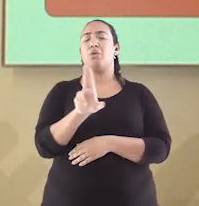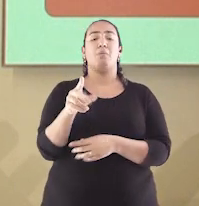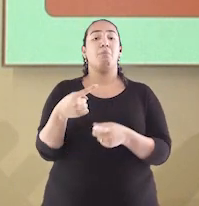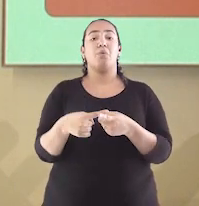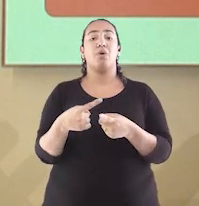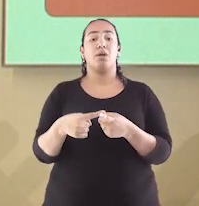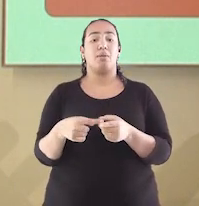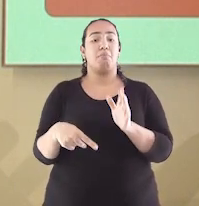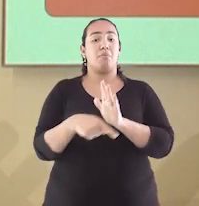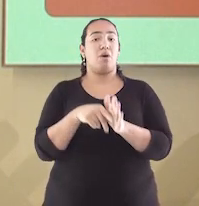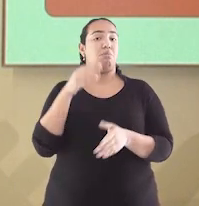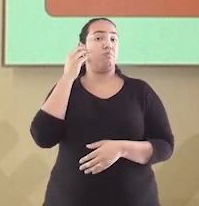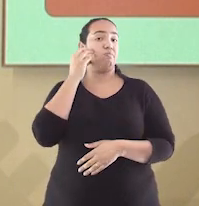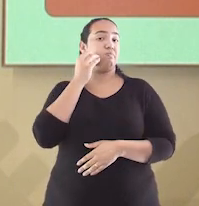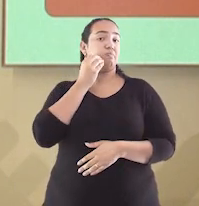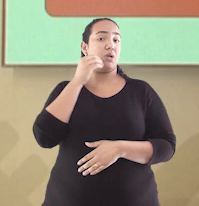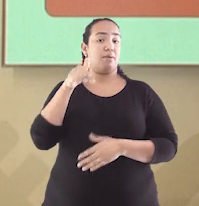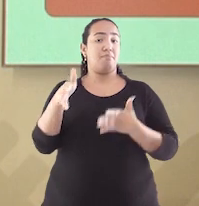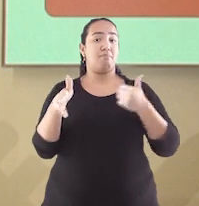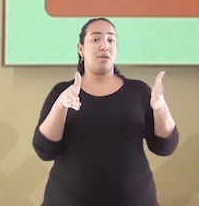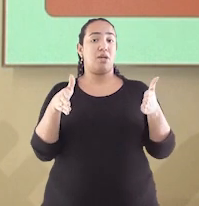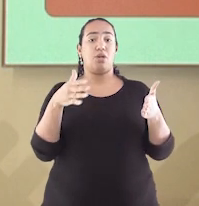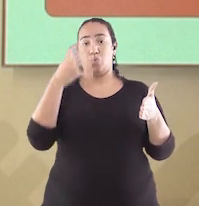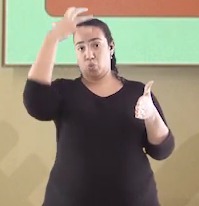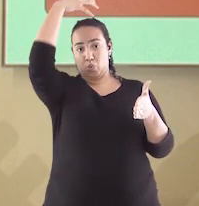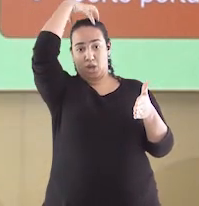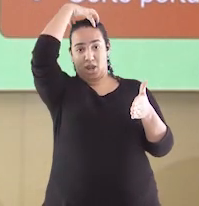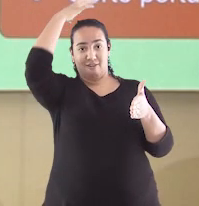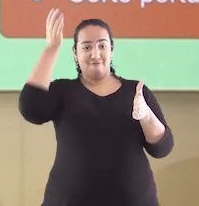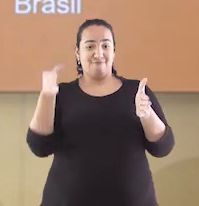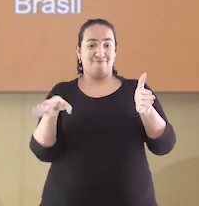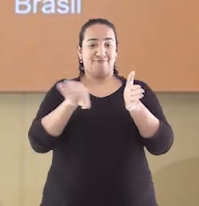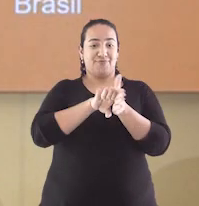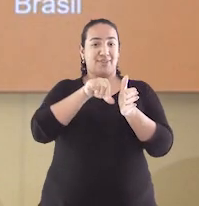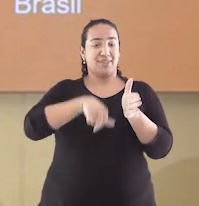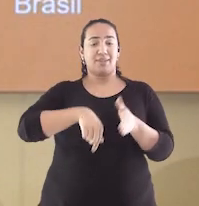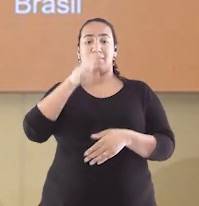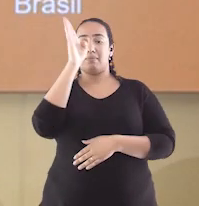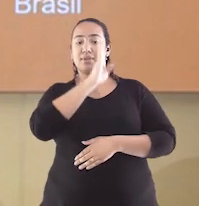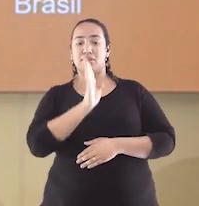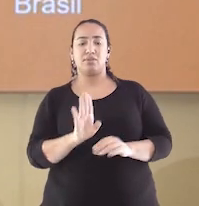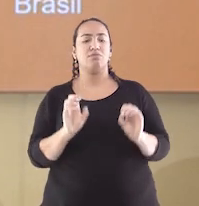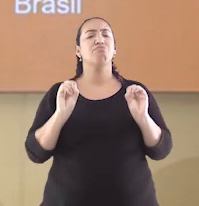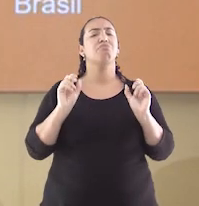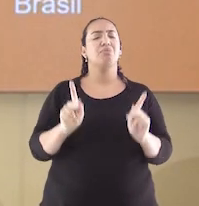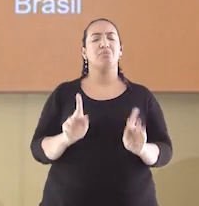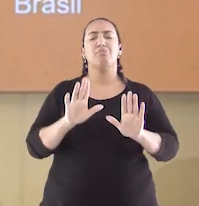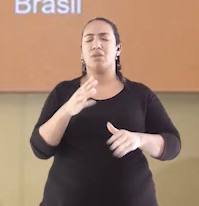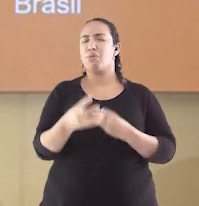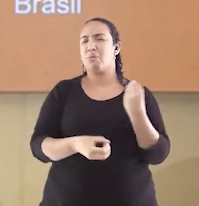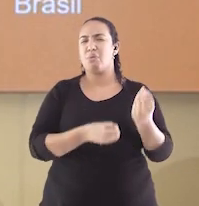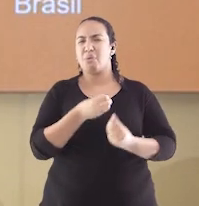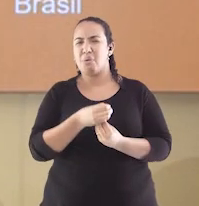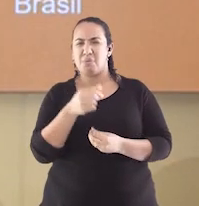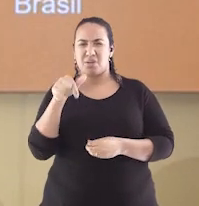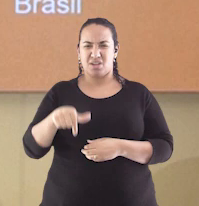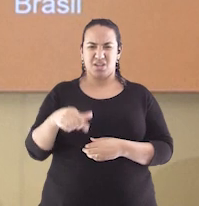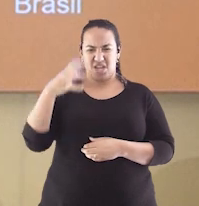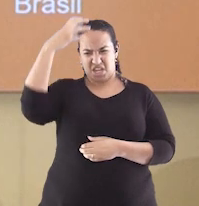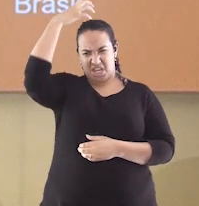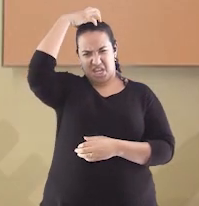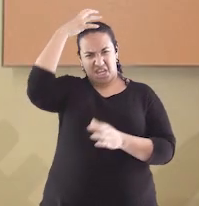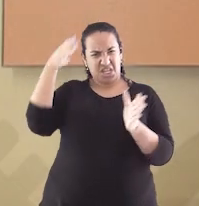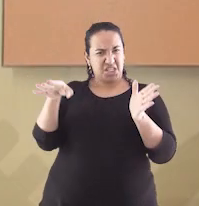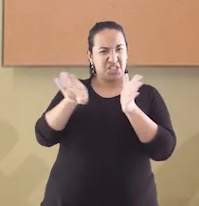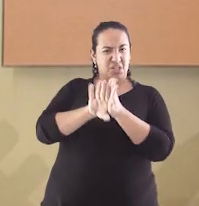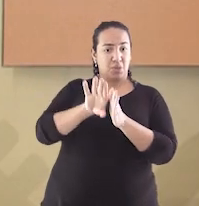foi o período em que ele e a família real passaram aqui no Brasil. Tá, mas como Dom João e a corte portuguesa chegaram